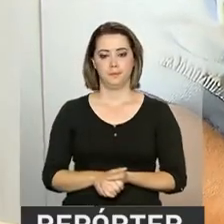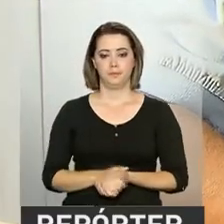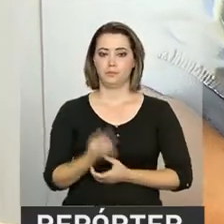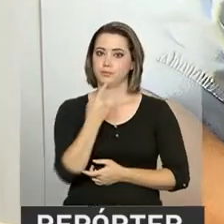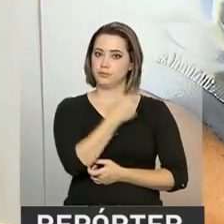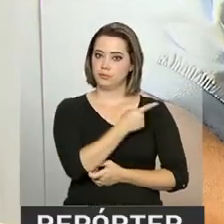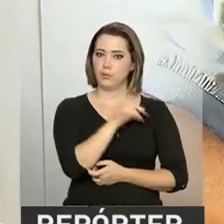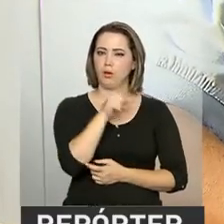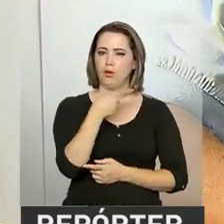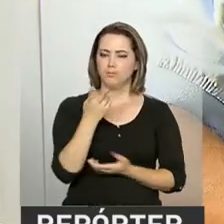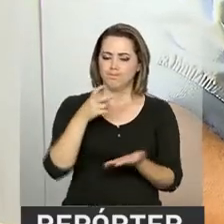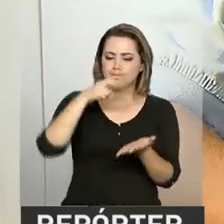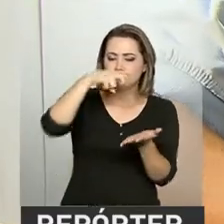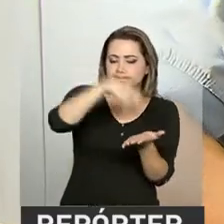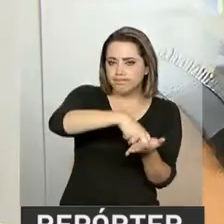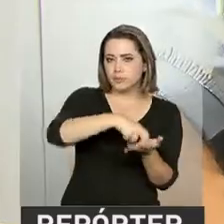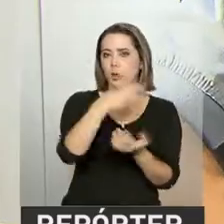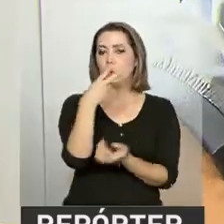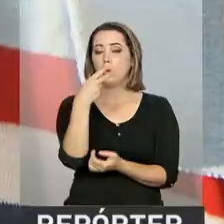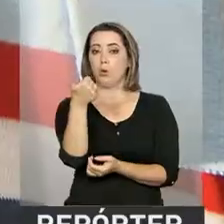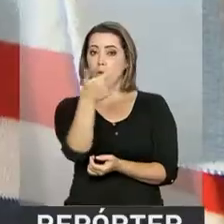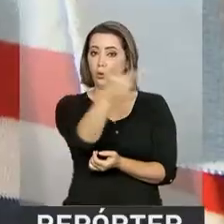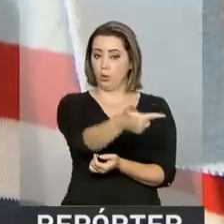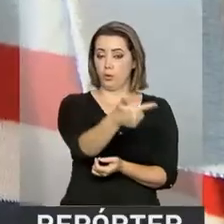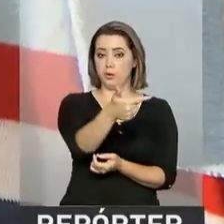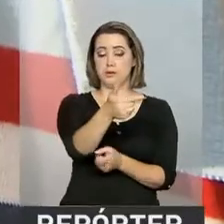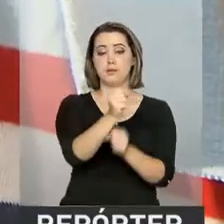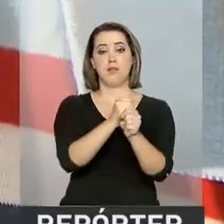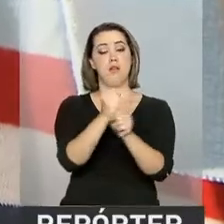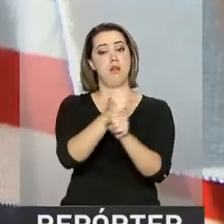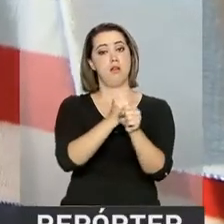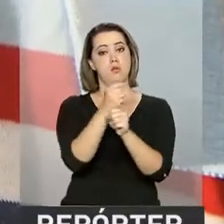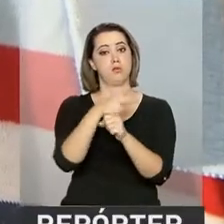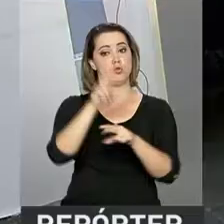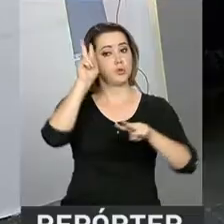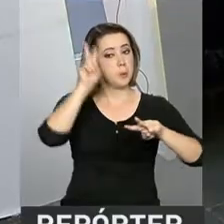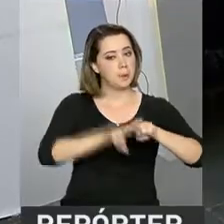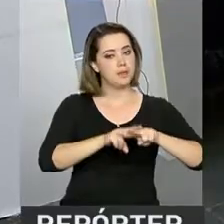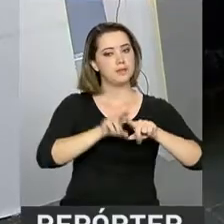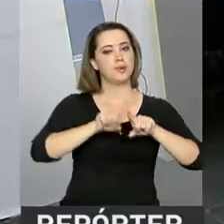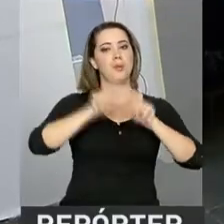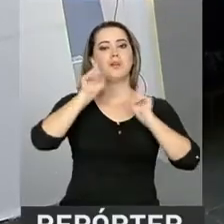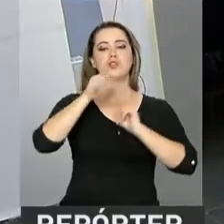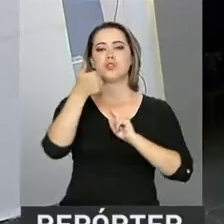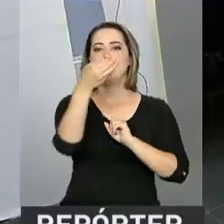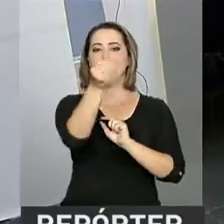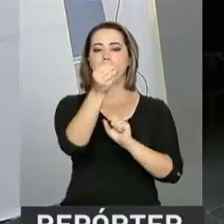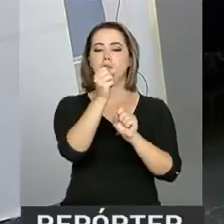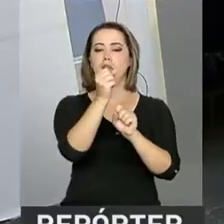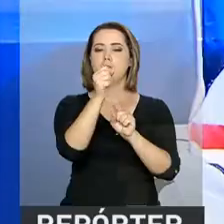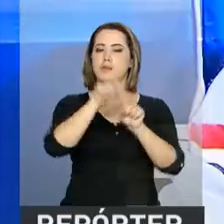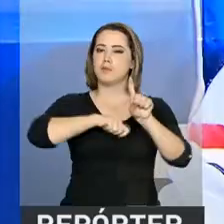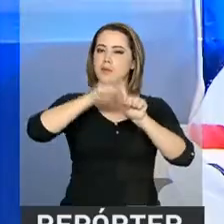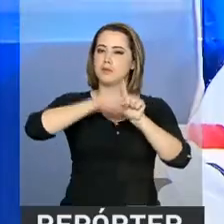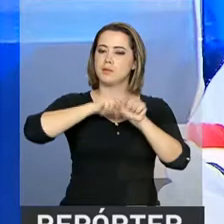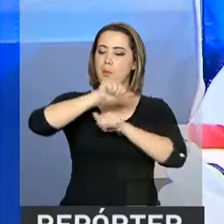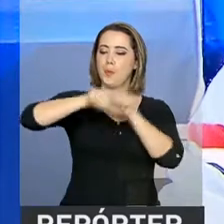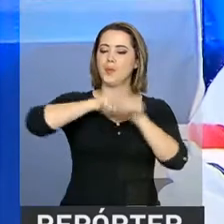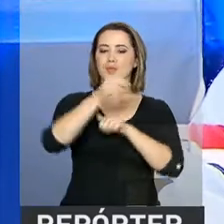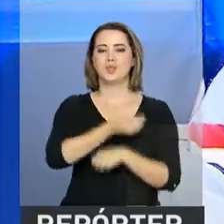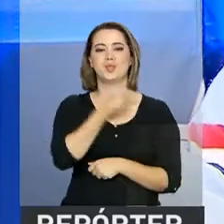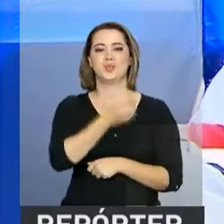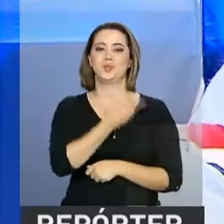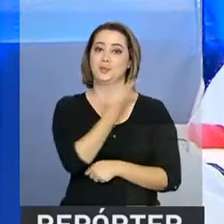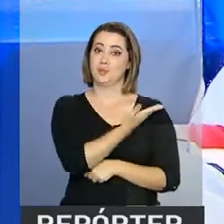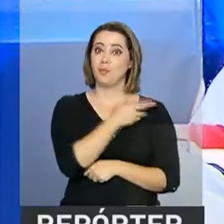Claudiano foi condenado a 12 anos de prisão, mas há 10 meses tem mantido o compromisso de mudar de vida. Estou muito feliz,